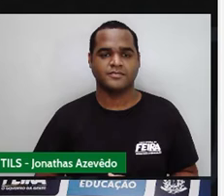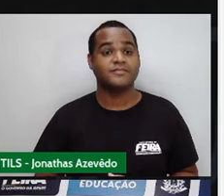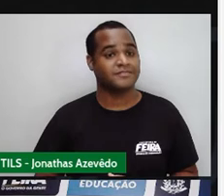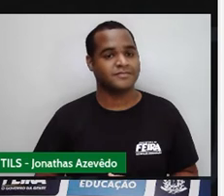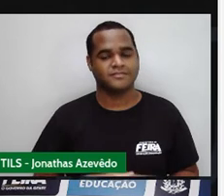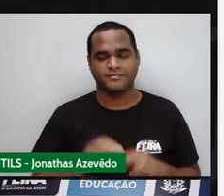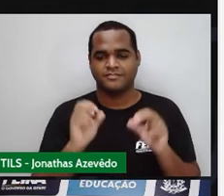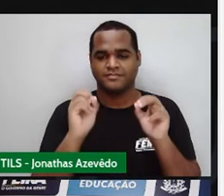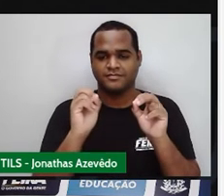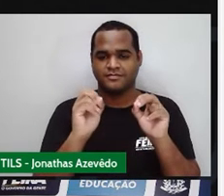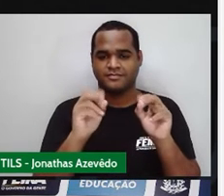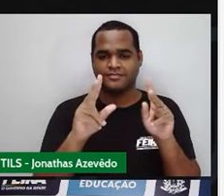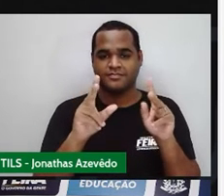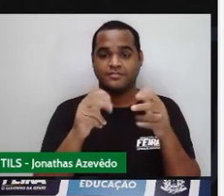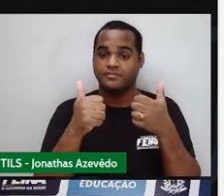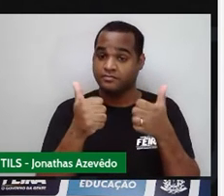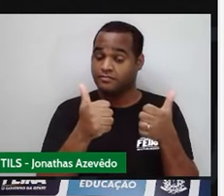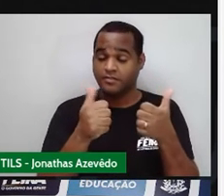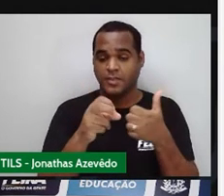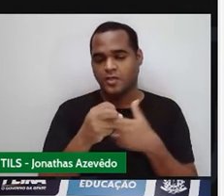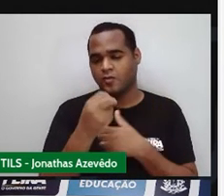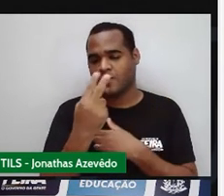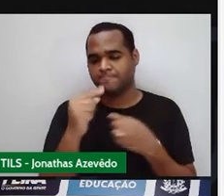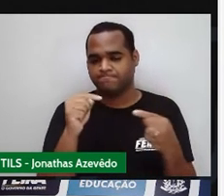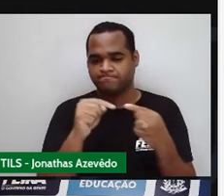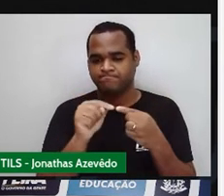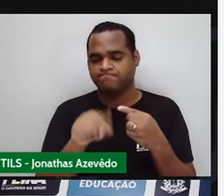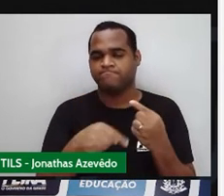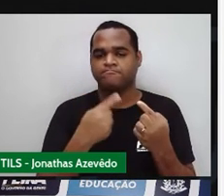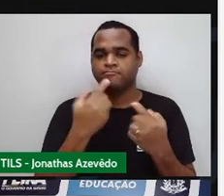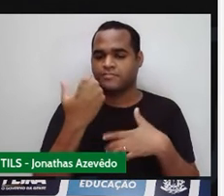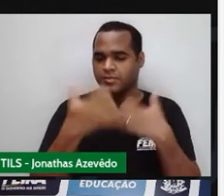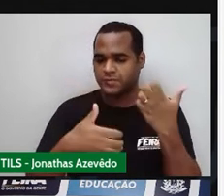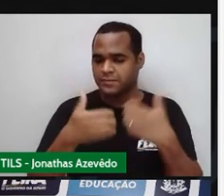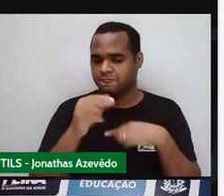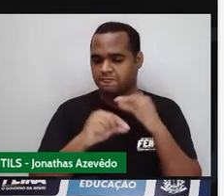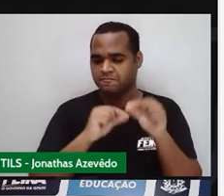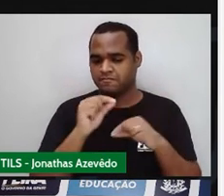Prontinho. Ou seja, o que é que eu estou querendo dizer aqui?